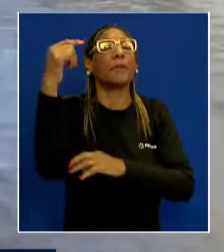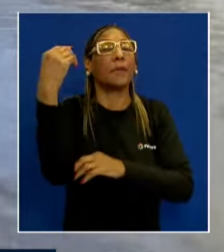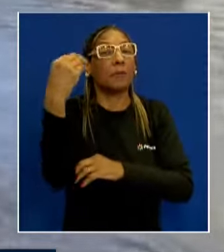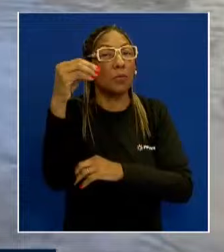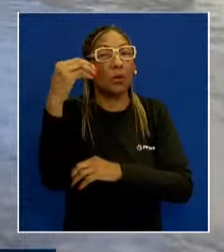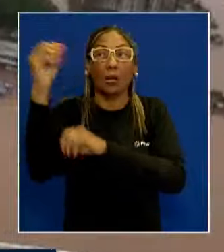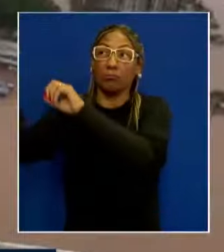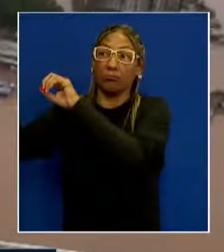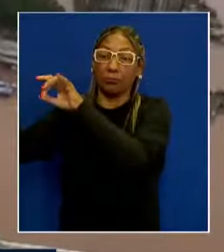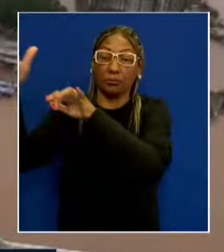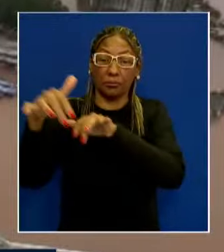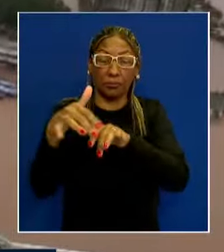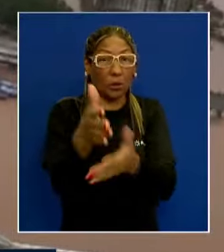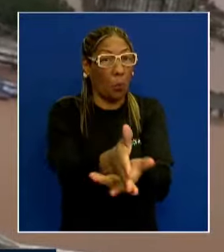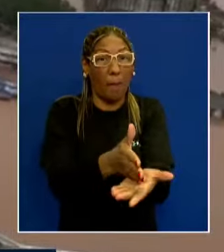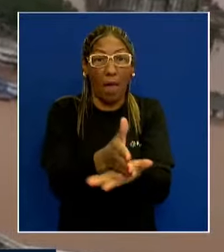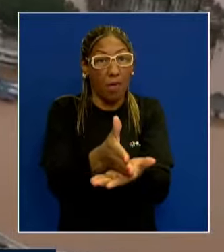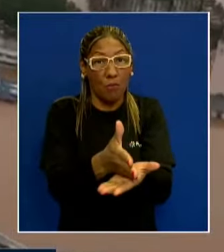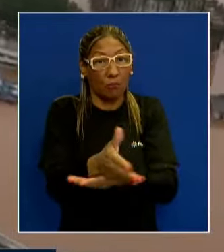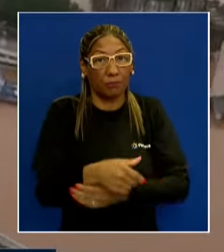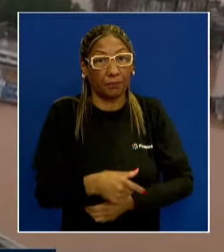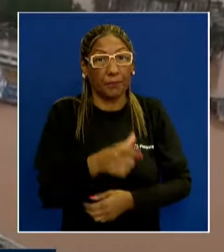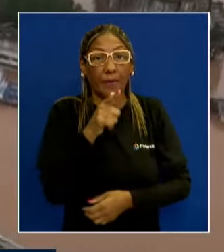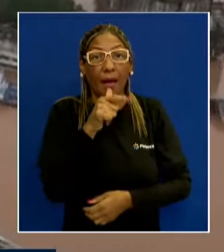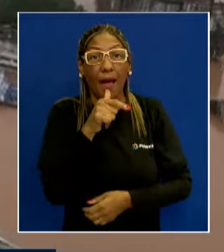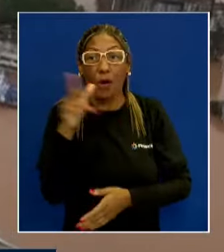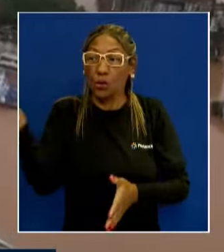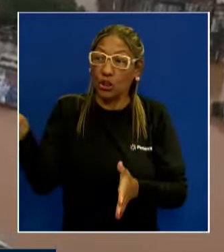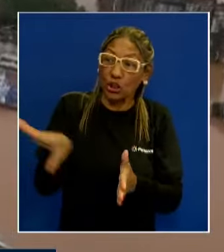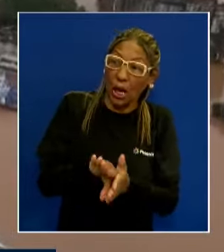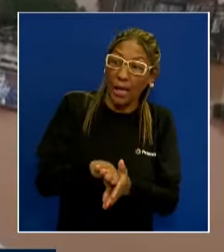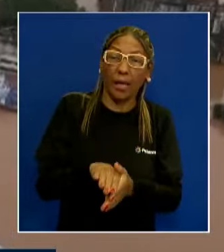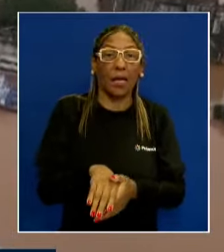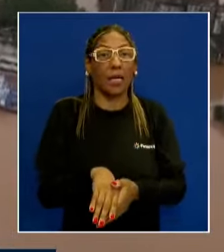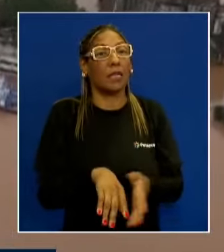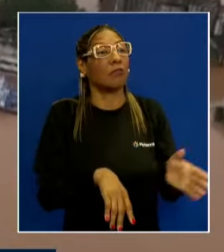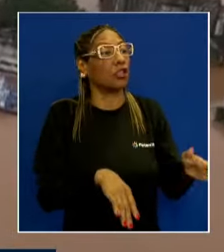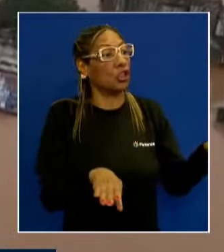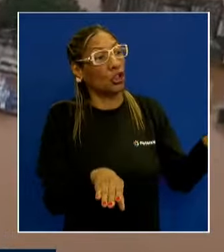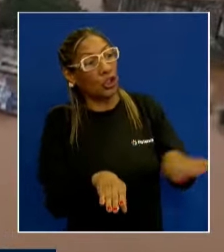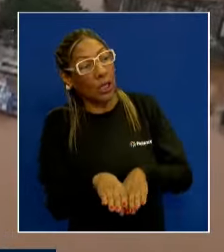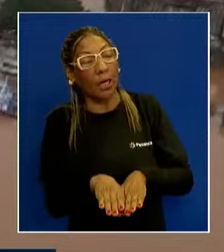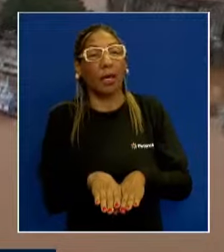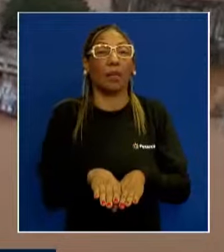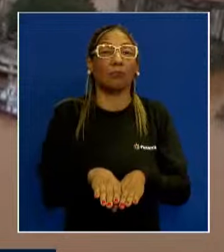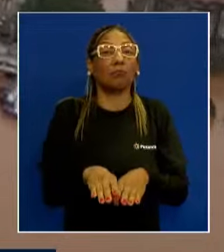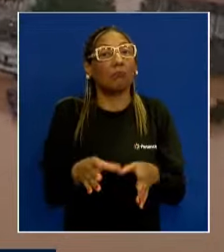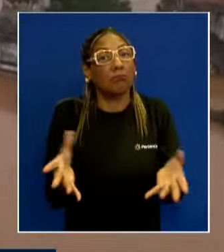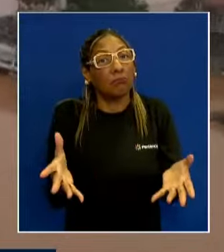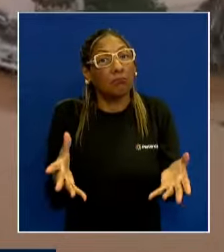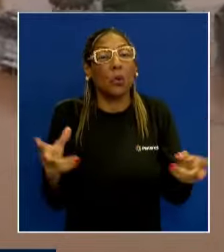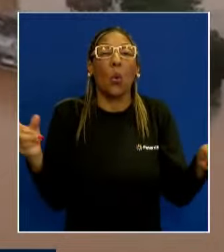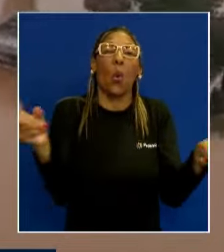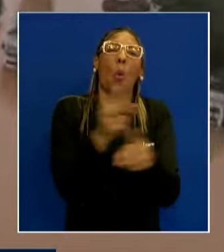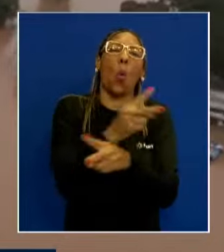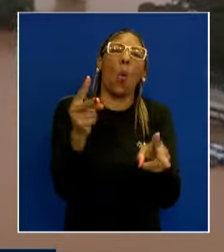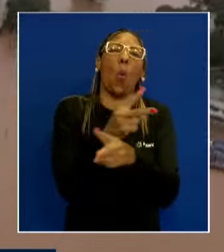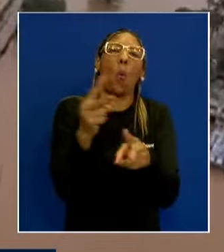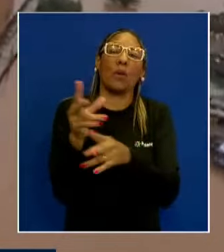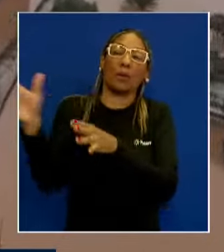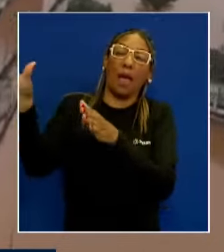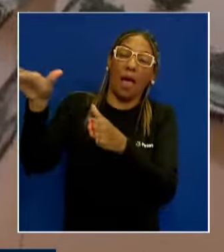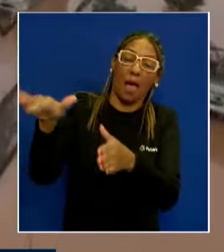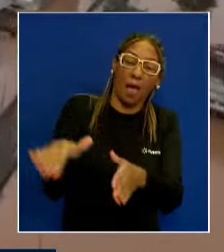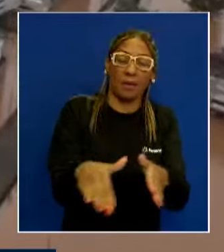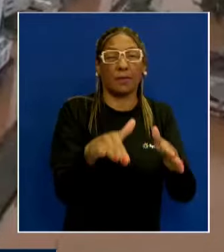Vocês acham que realmente essas águas que chegam aqui, o vento para lá, não desce para a lagoa